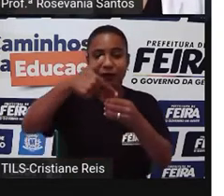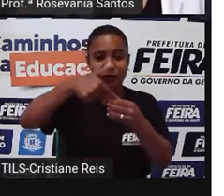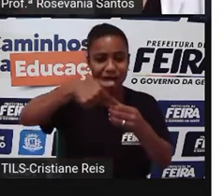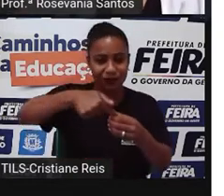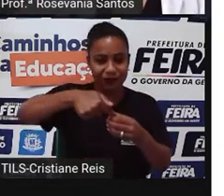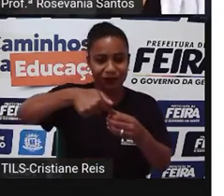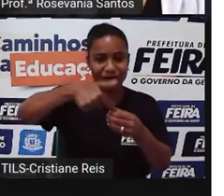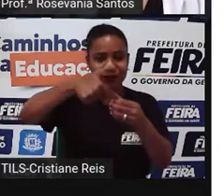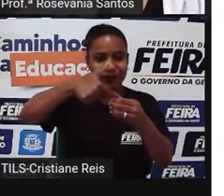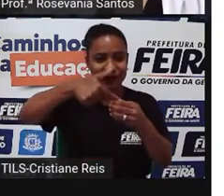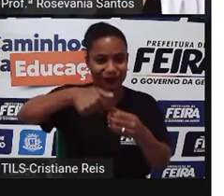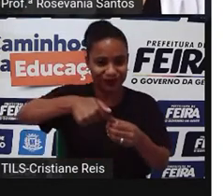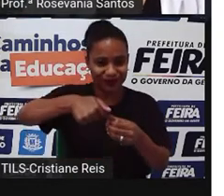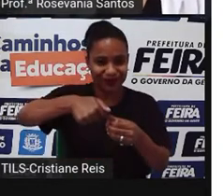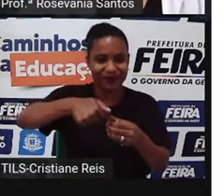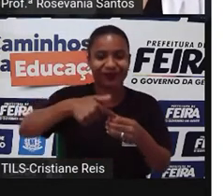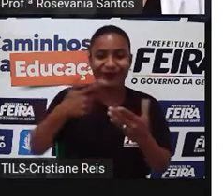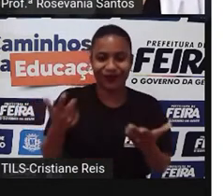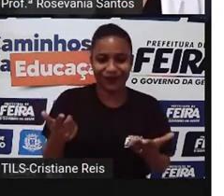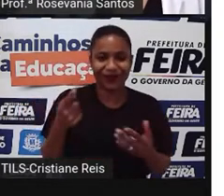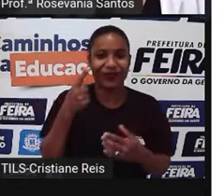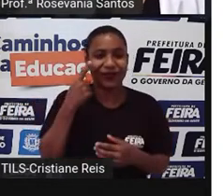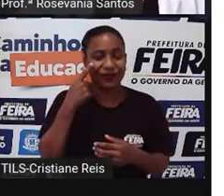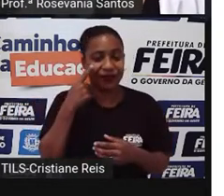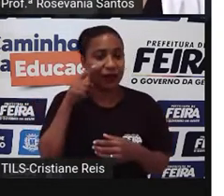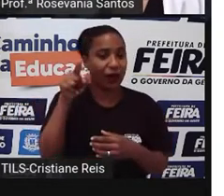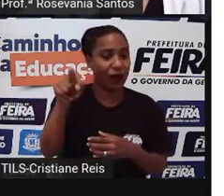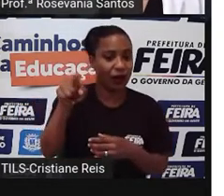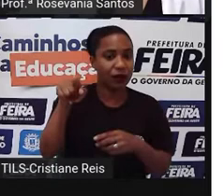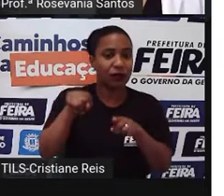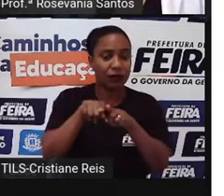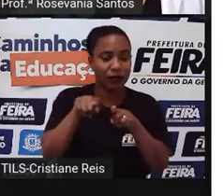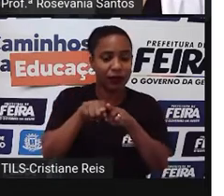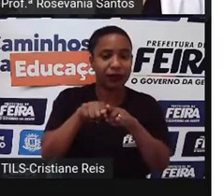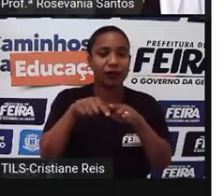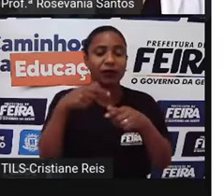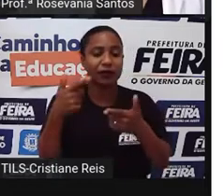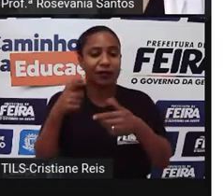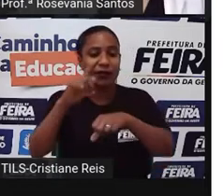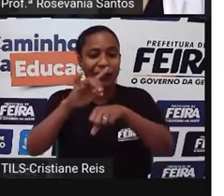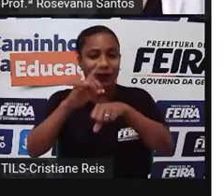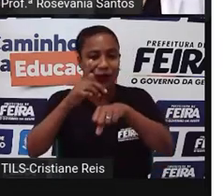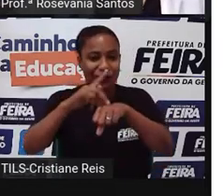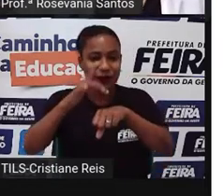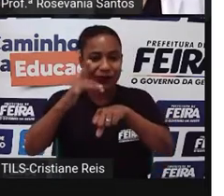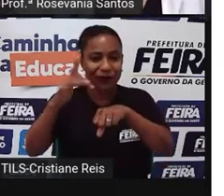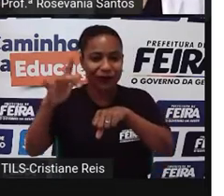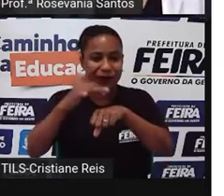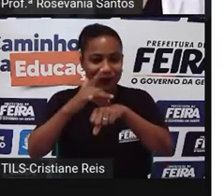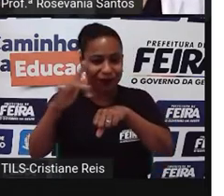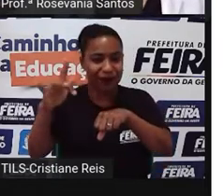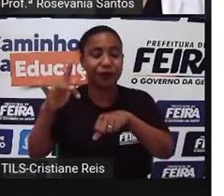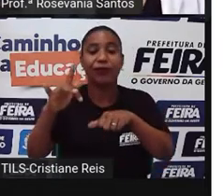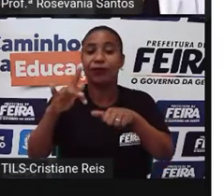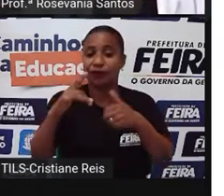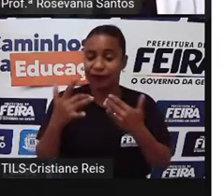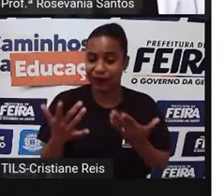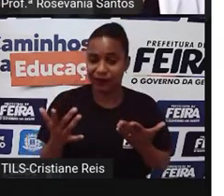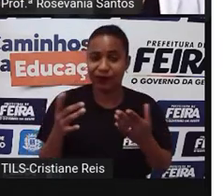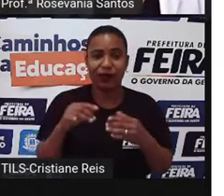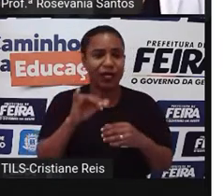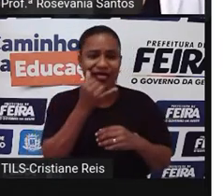mineração como um todo, que é importante nessa região. E a gente sabe que esses recursos